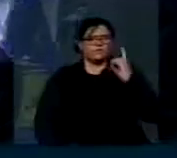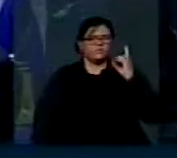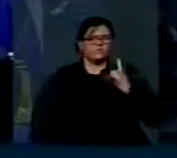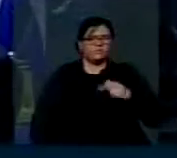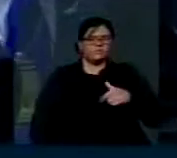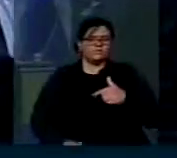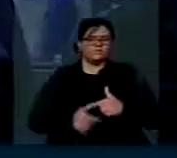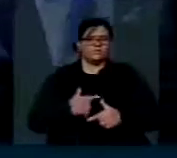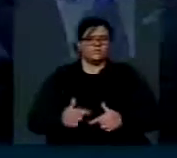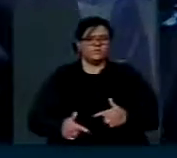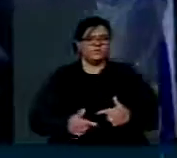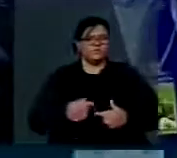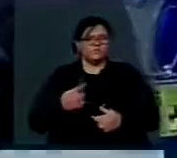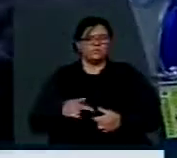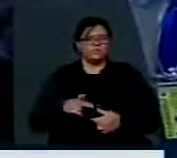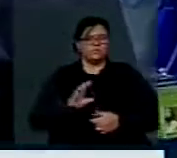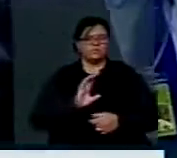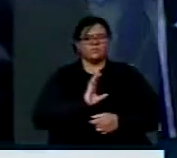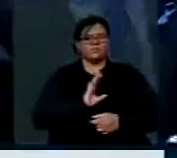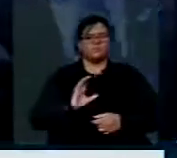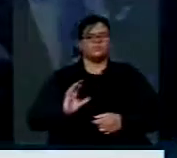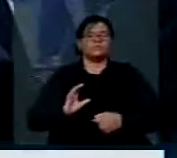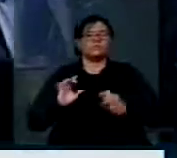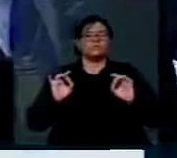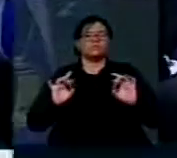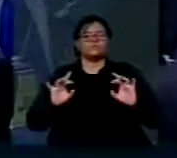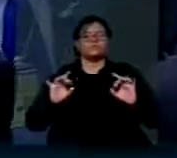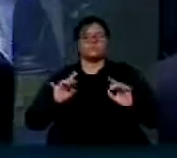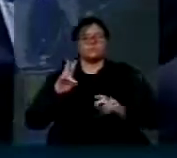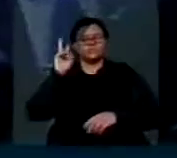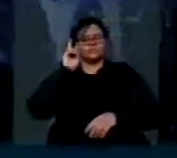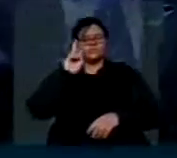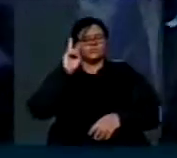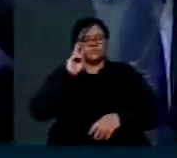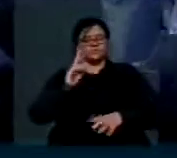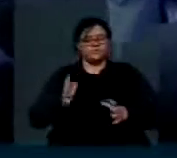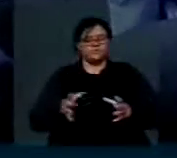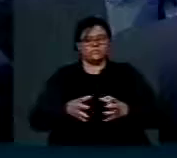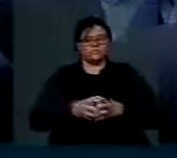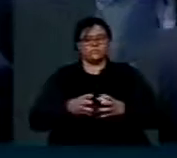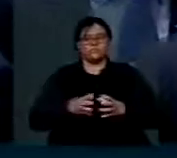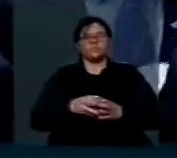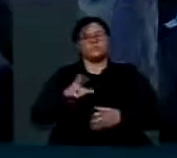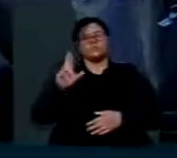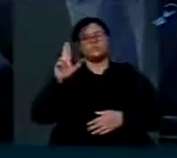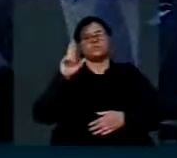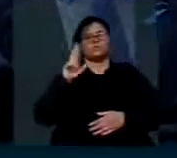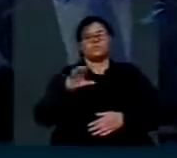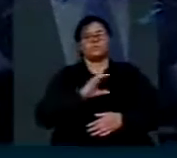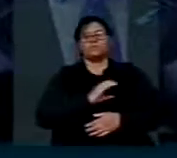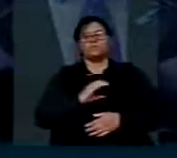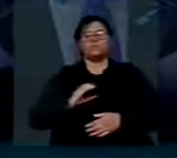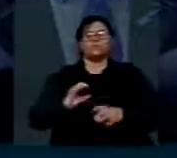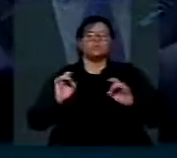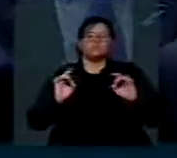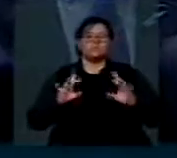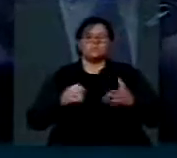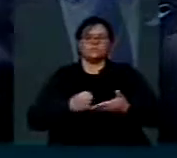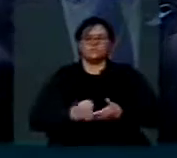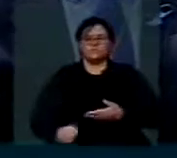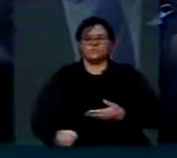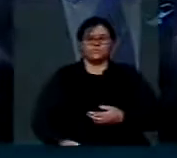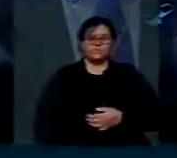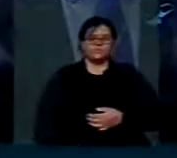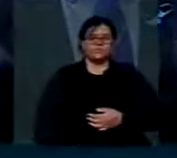os que trabalharam nesta Comissão Especial. Lembrando que as bancadas representadas na Comissão Especial, isso já era,